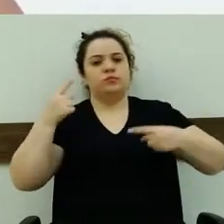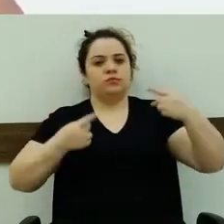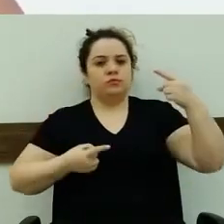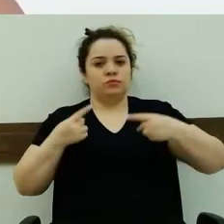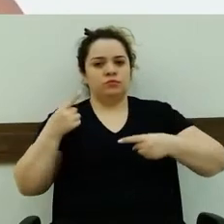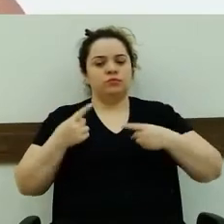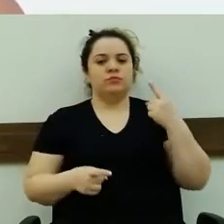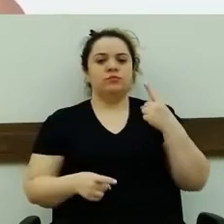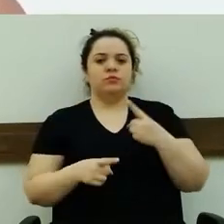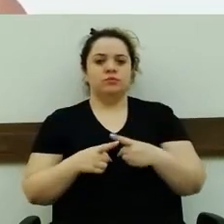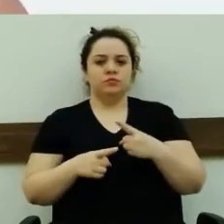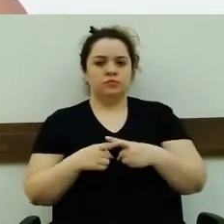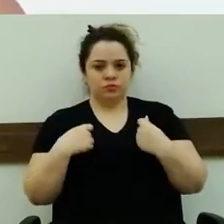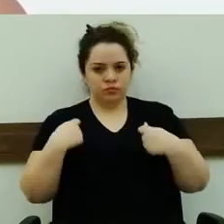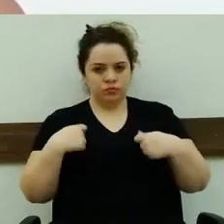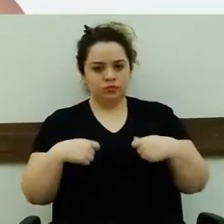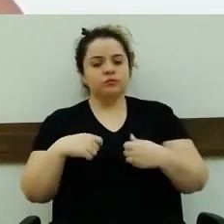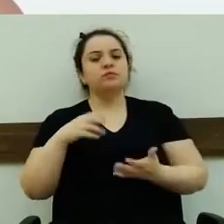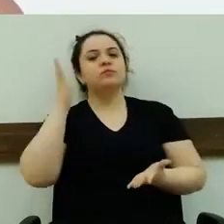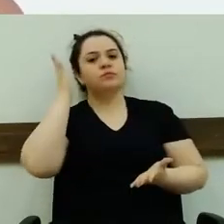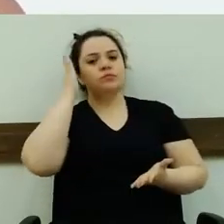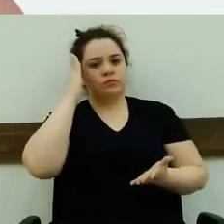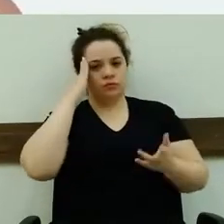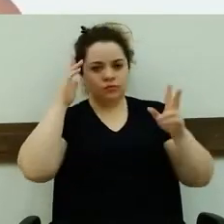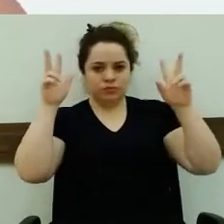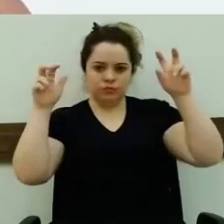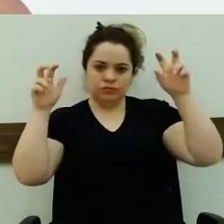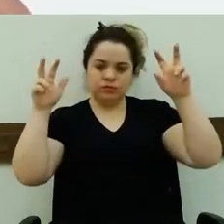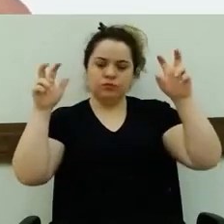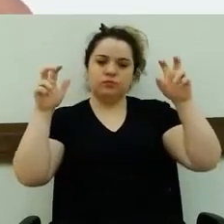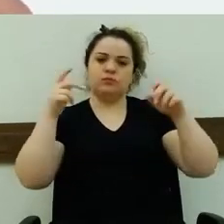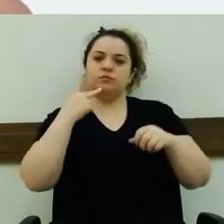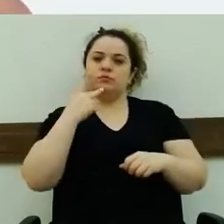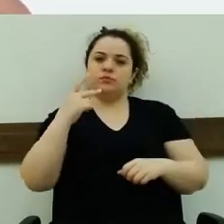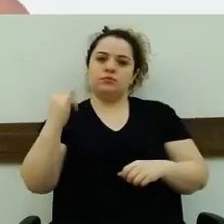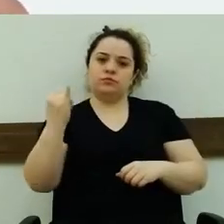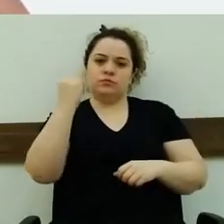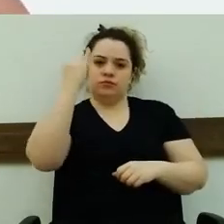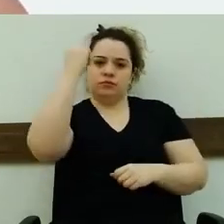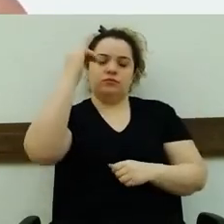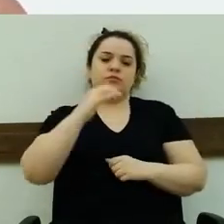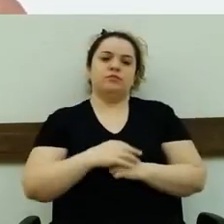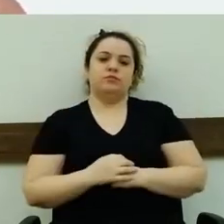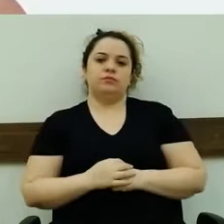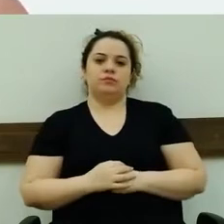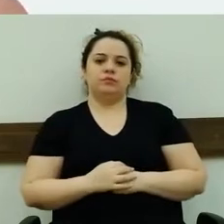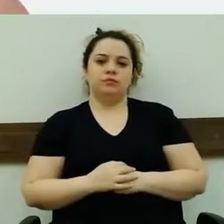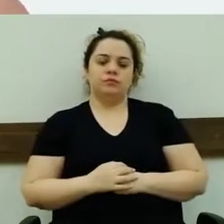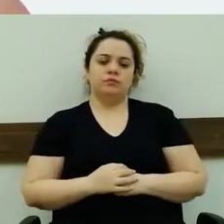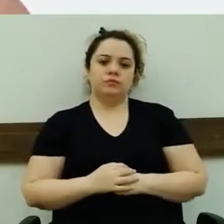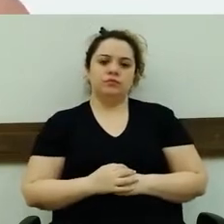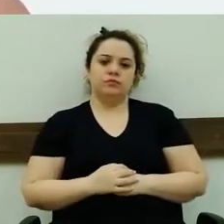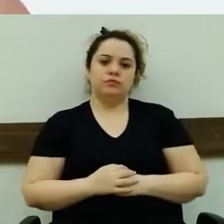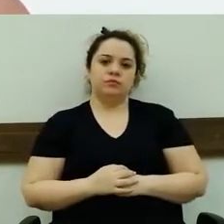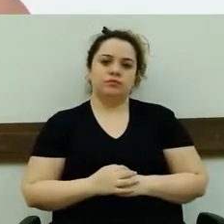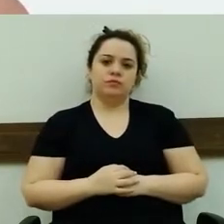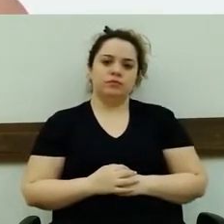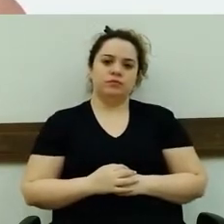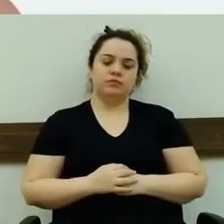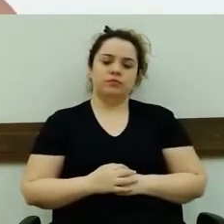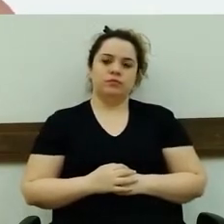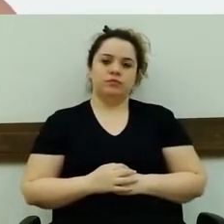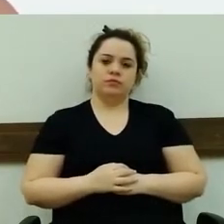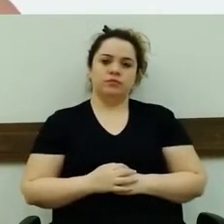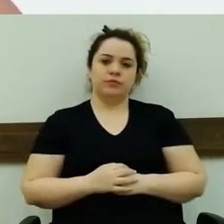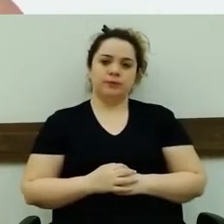porque a gente tem que falar também sobre isso. Nós devemos falar e temos que falar e cobrar,